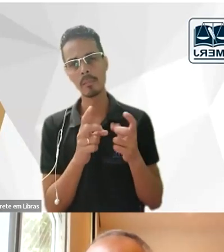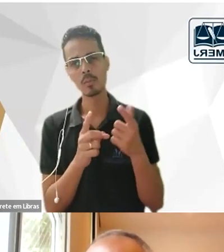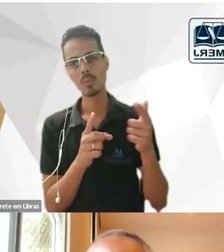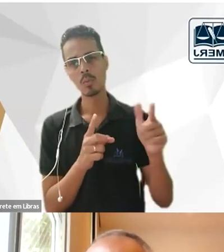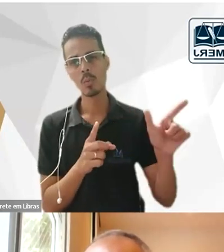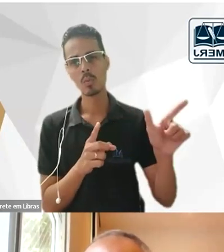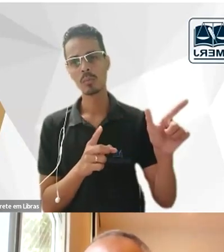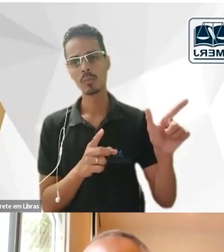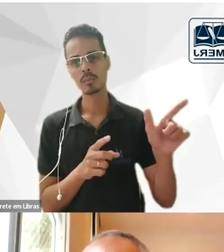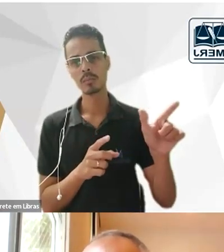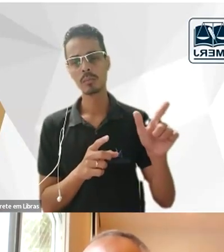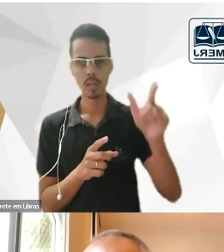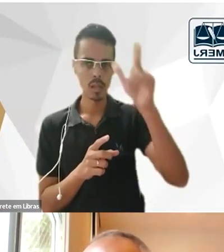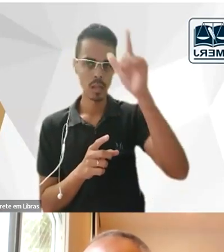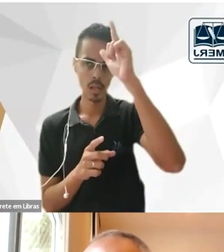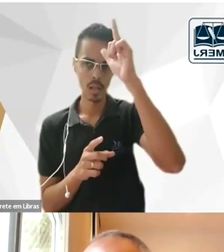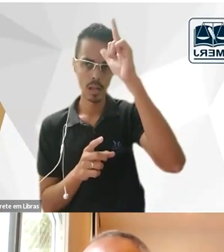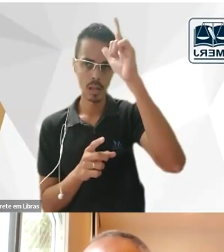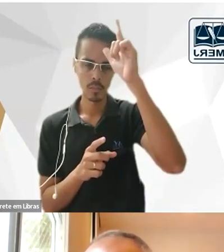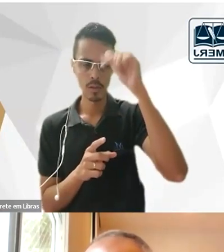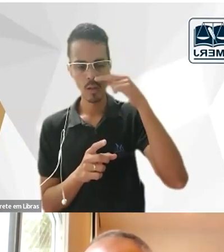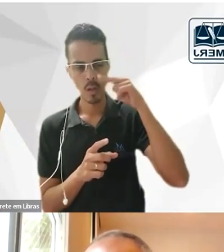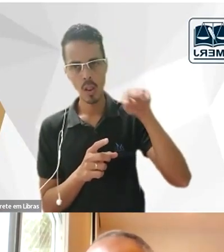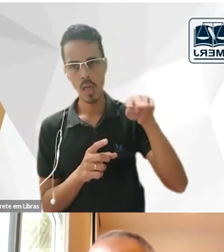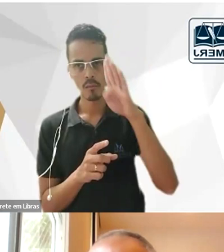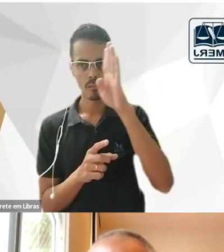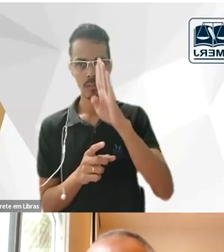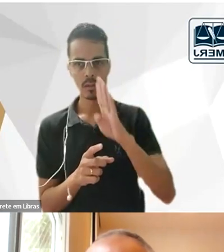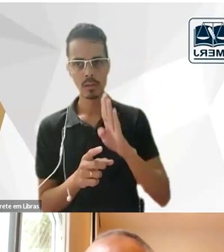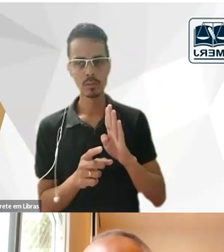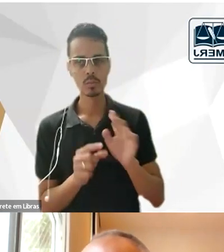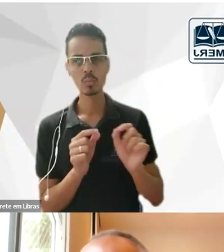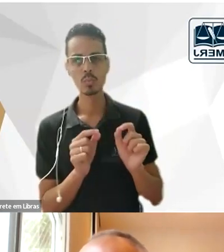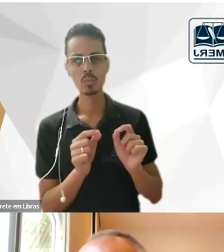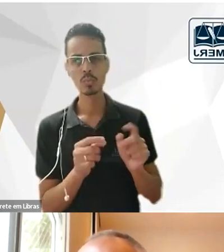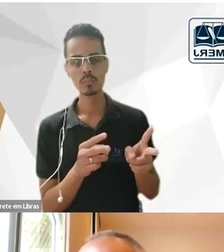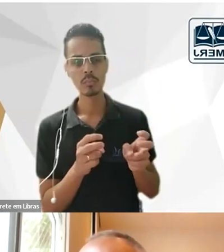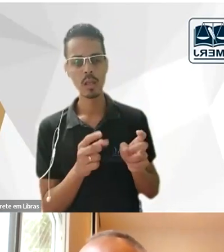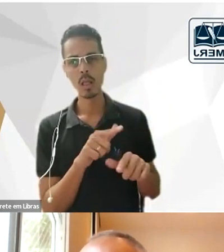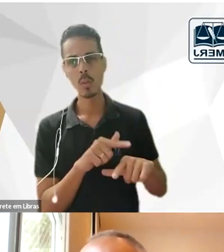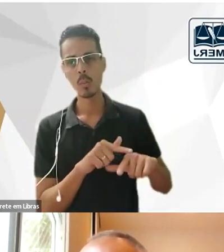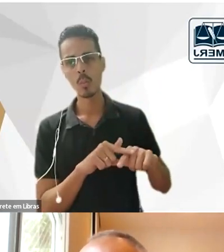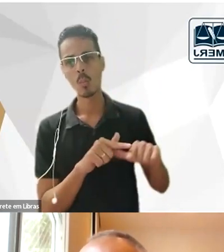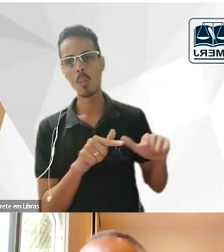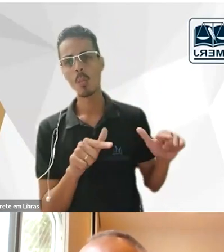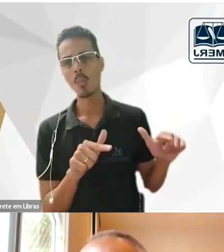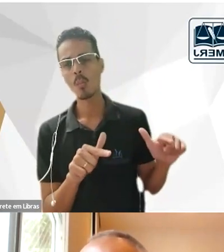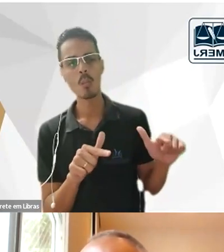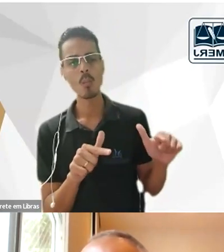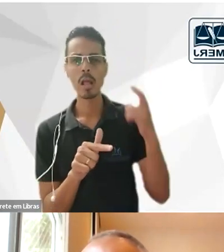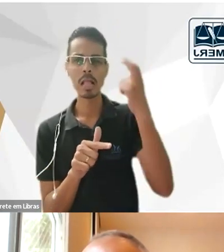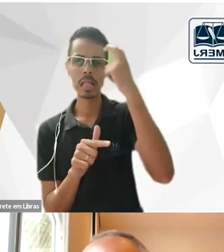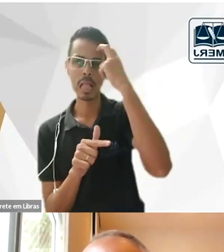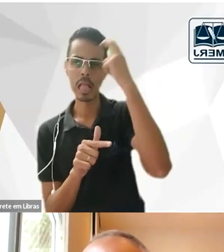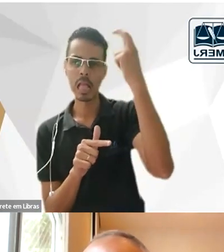que a percepção que a Alemanha naquele momento tinha do Brasil era justamente de um vazio de um deserto intelectual de pensamento